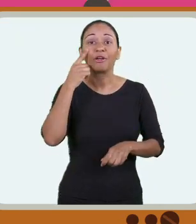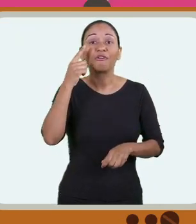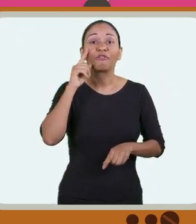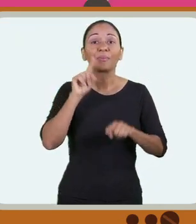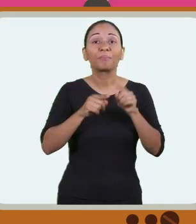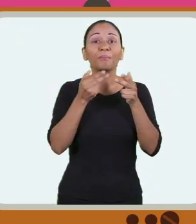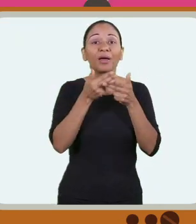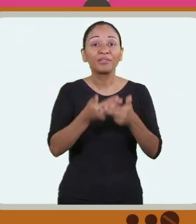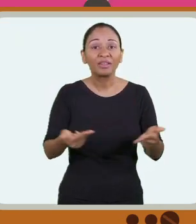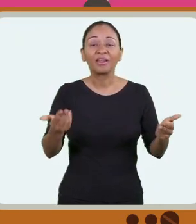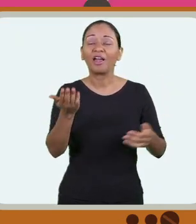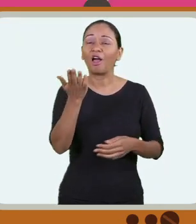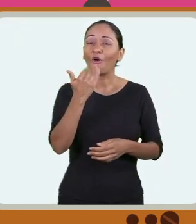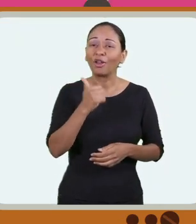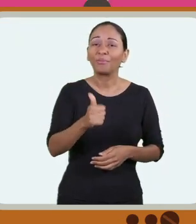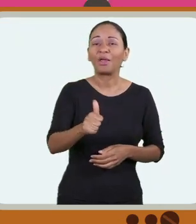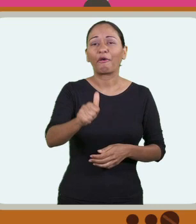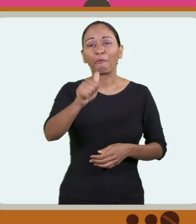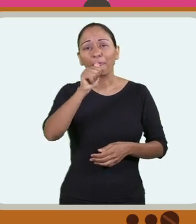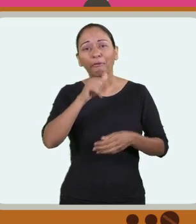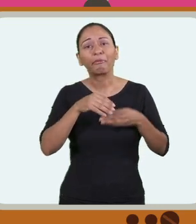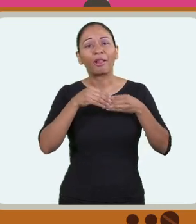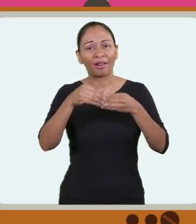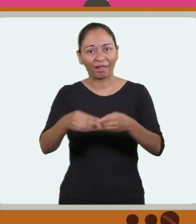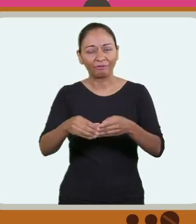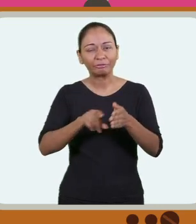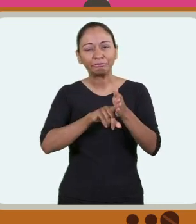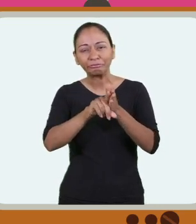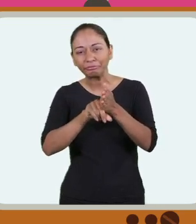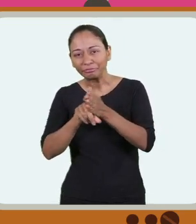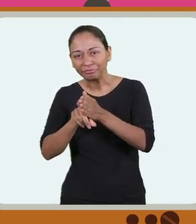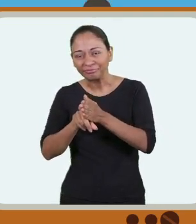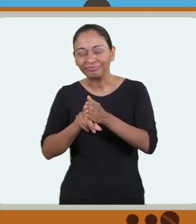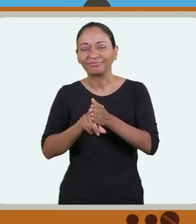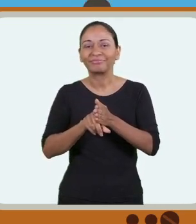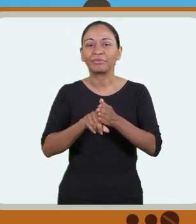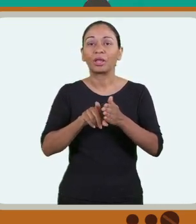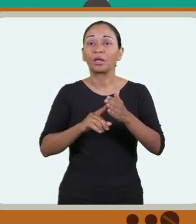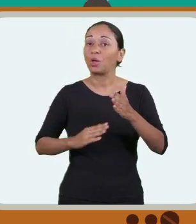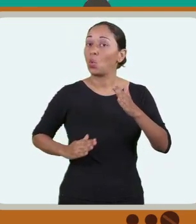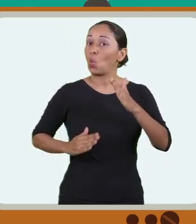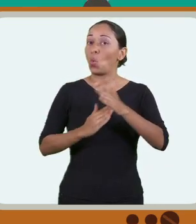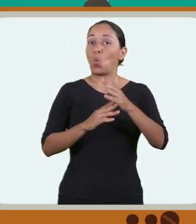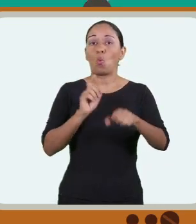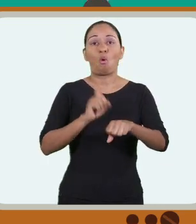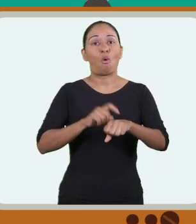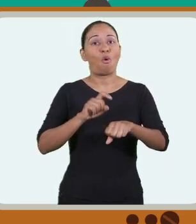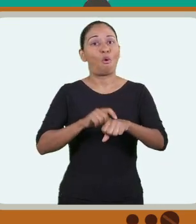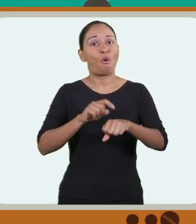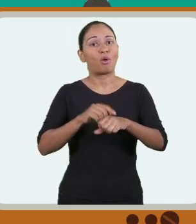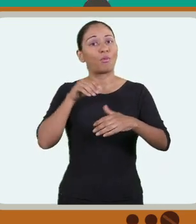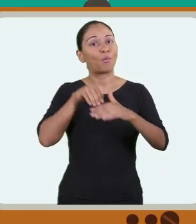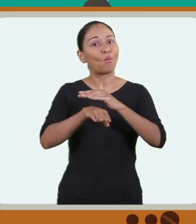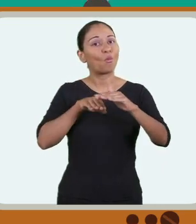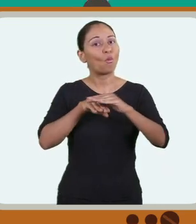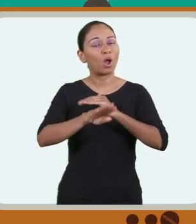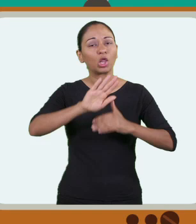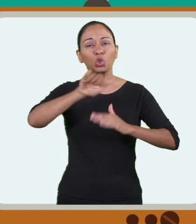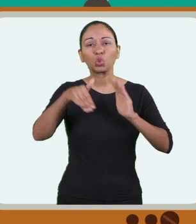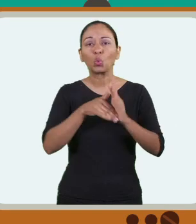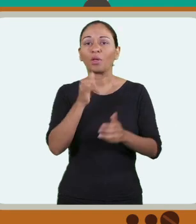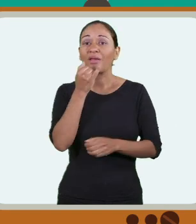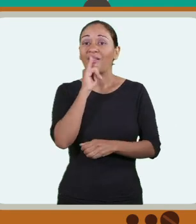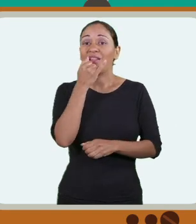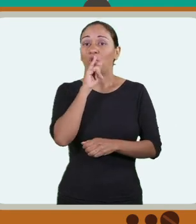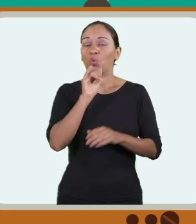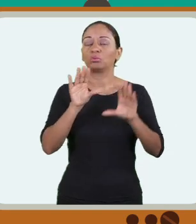conferência dos porta-objetos, alimentos e bebidas levados pelos participantes. Essa é a última oportunidade para guardar em todos